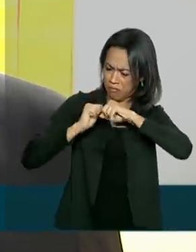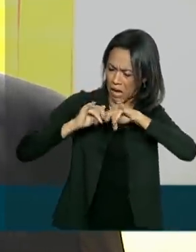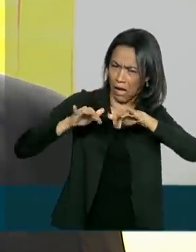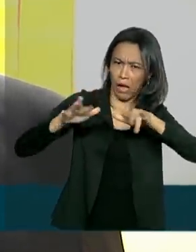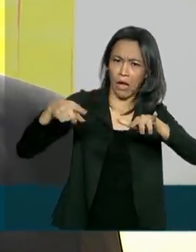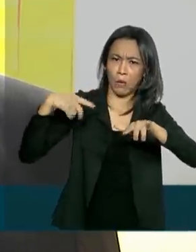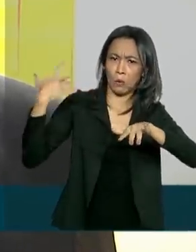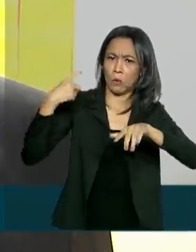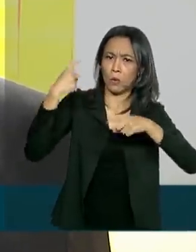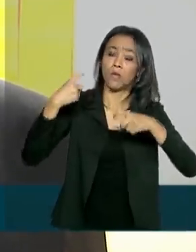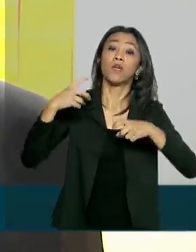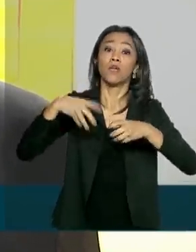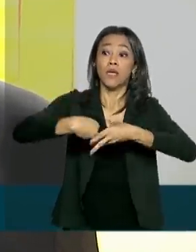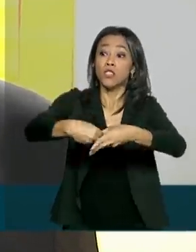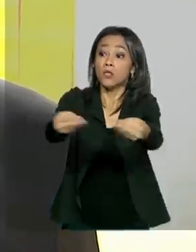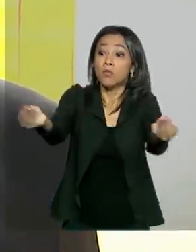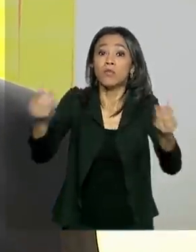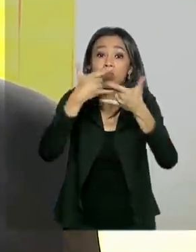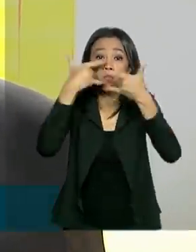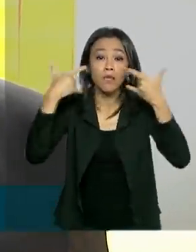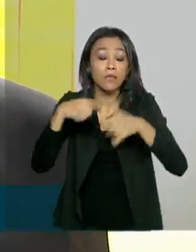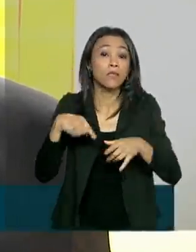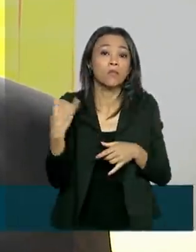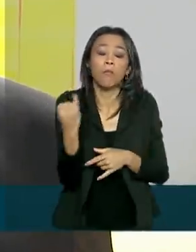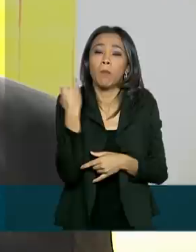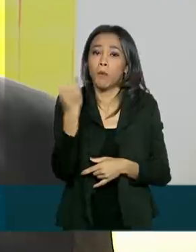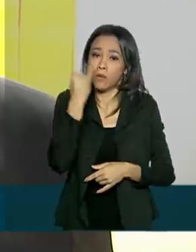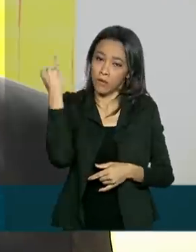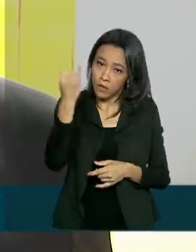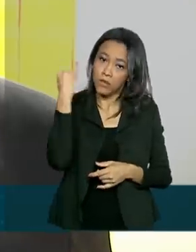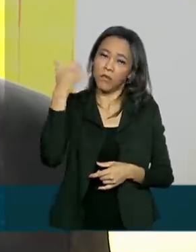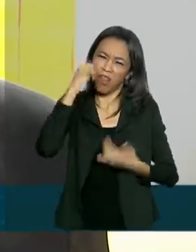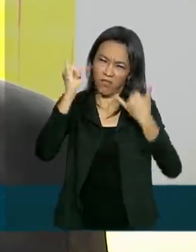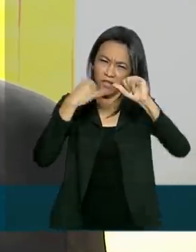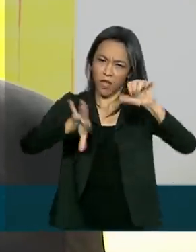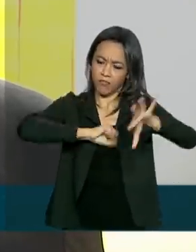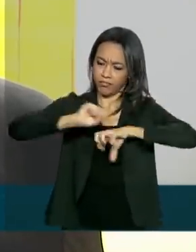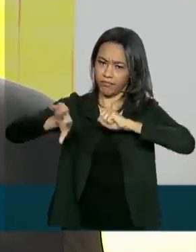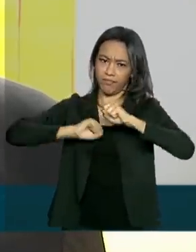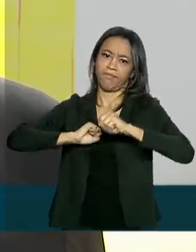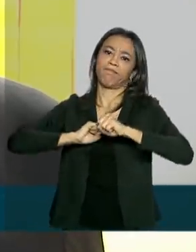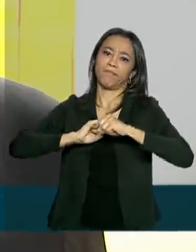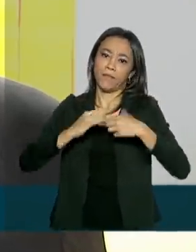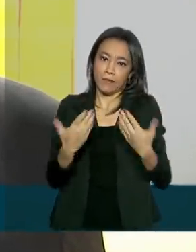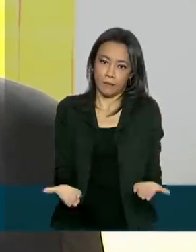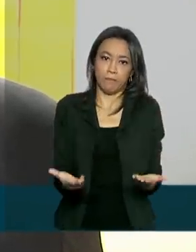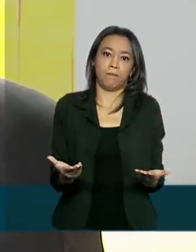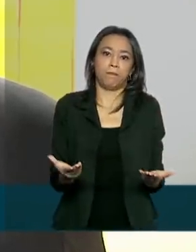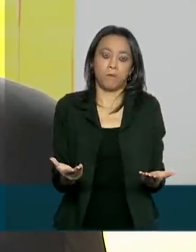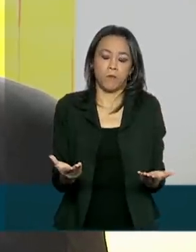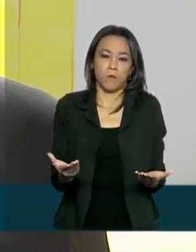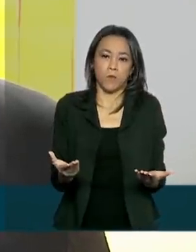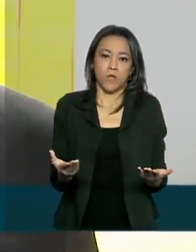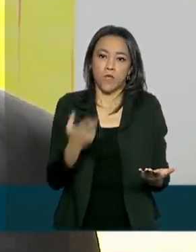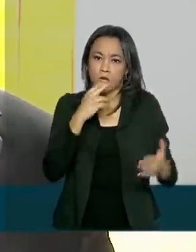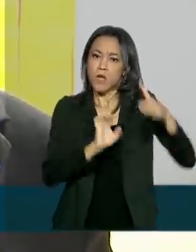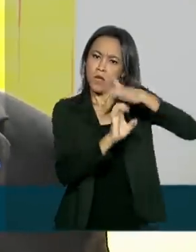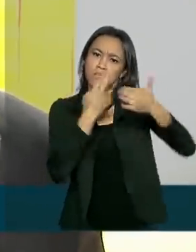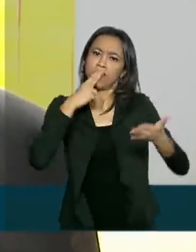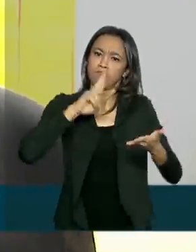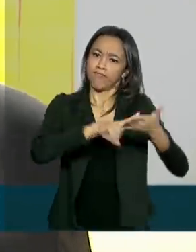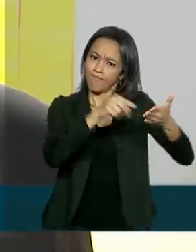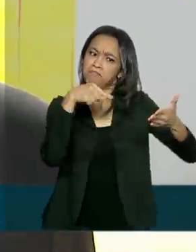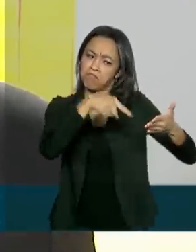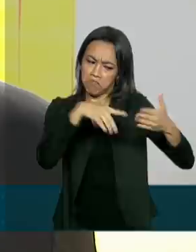a distribuição de máscaras era importante demais para se evitar o contágio. Então, assim, os correios mostraram de mais uma